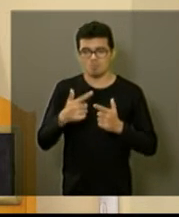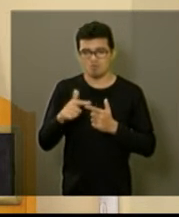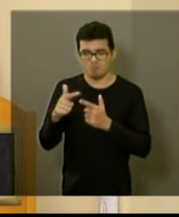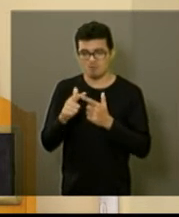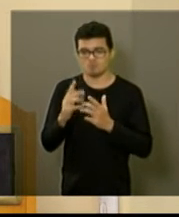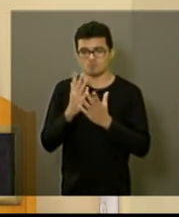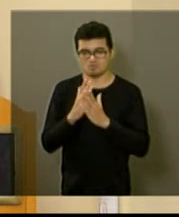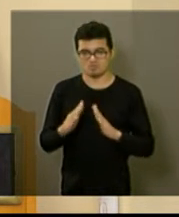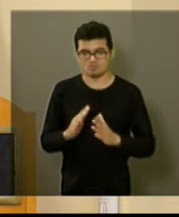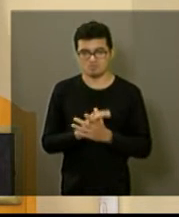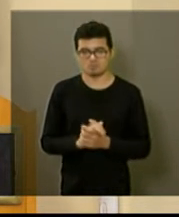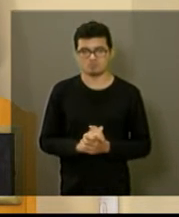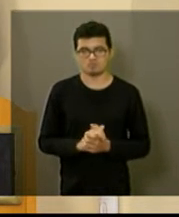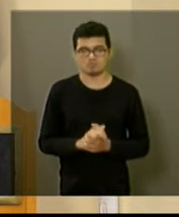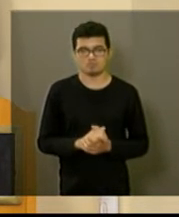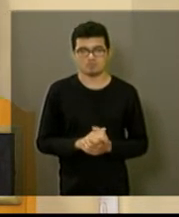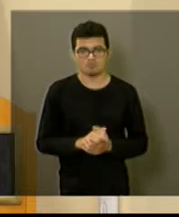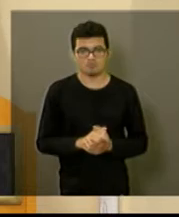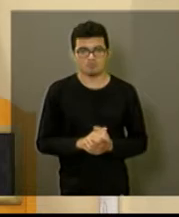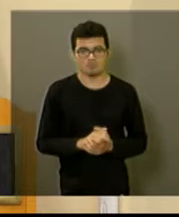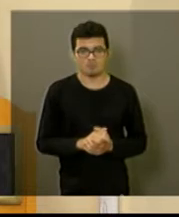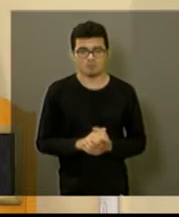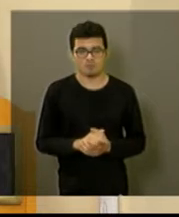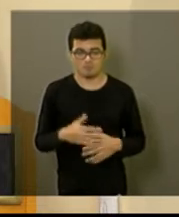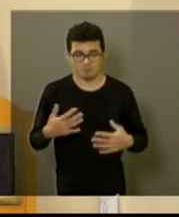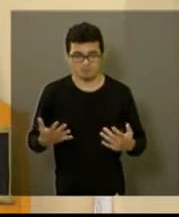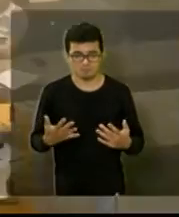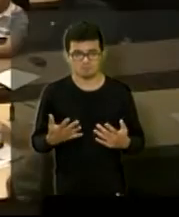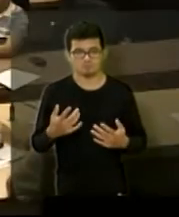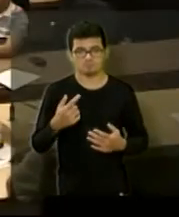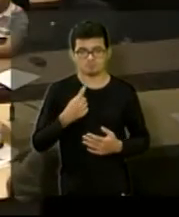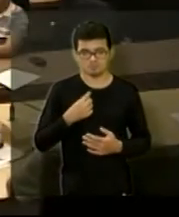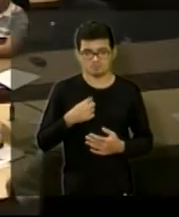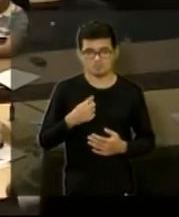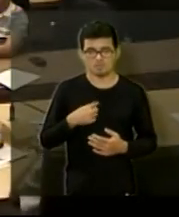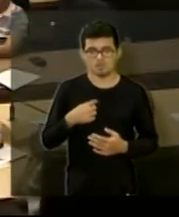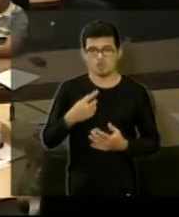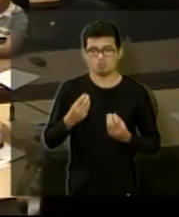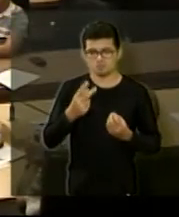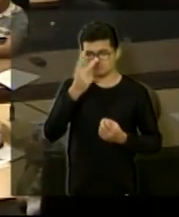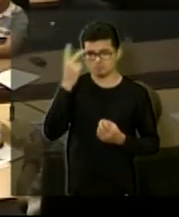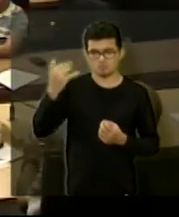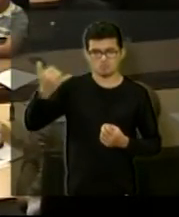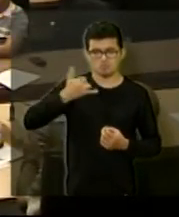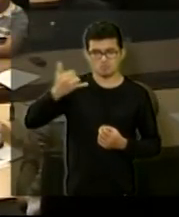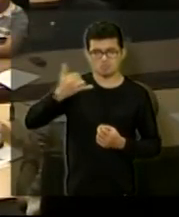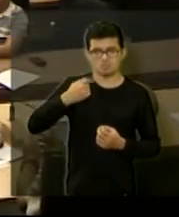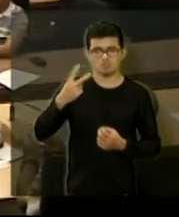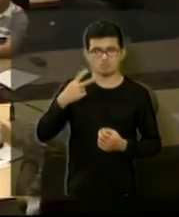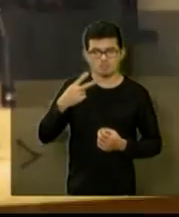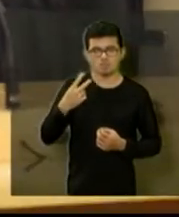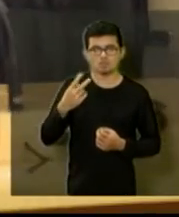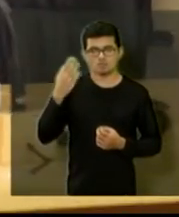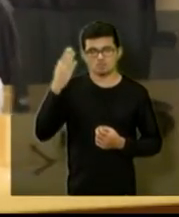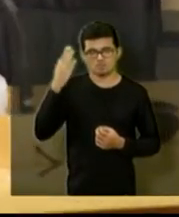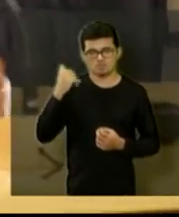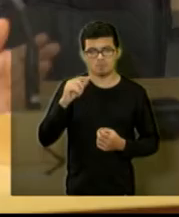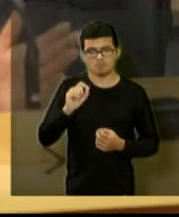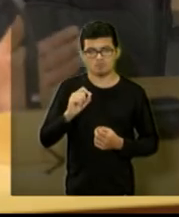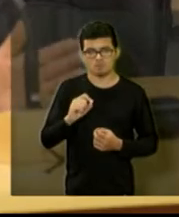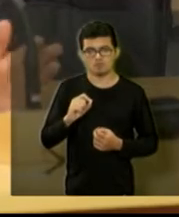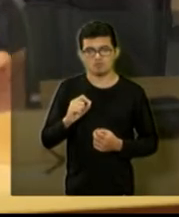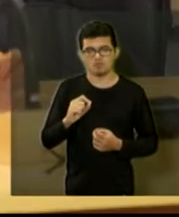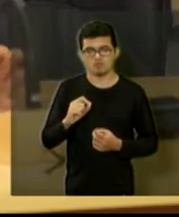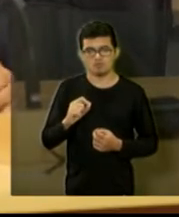ainda inclusive o Edio a gente tem eu tenho recebido muitas ligações lá de vereadores aqui também da casa que vê